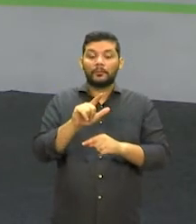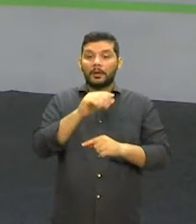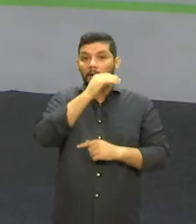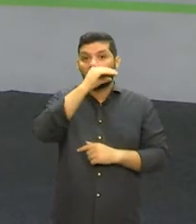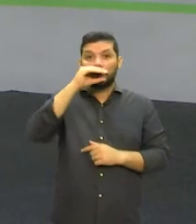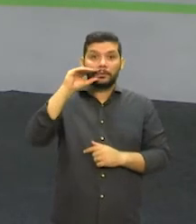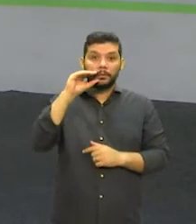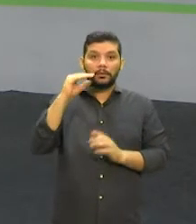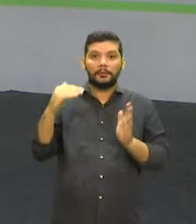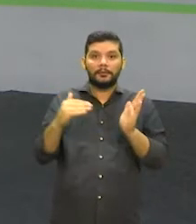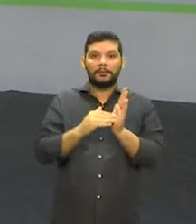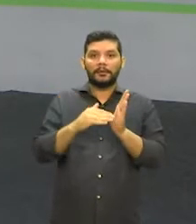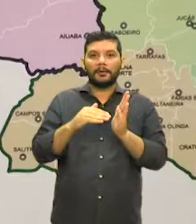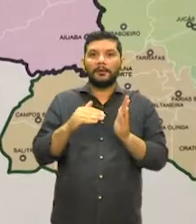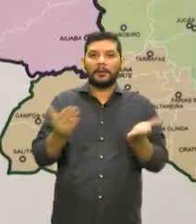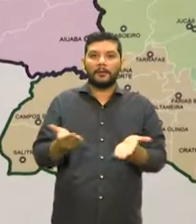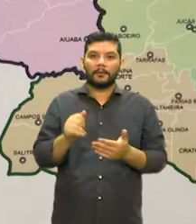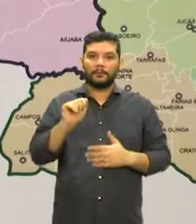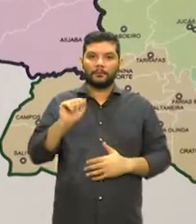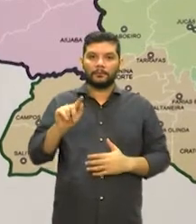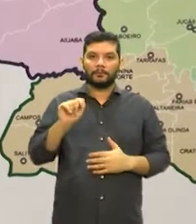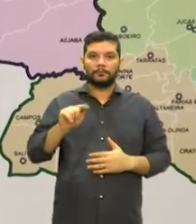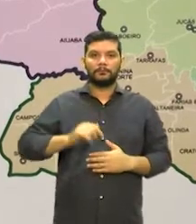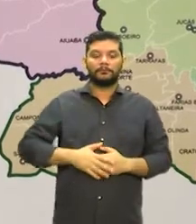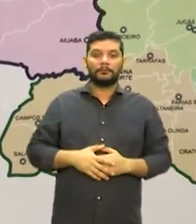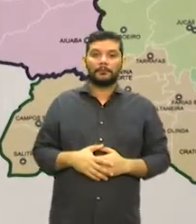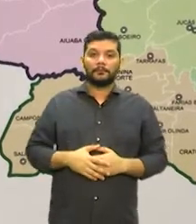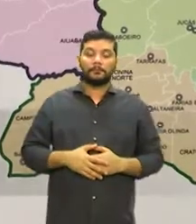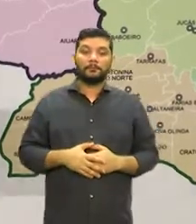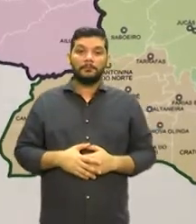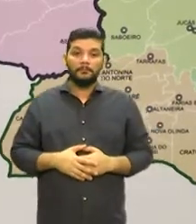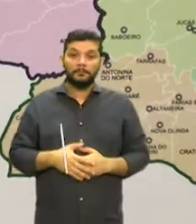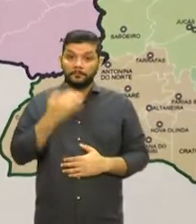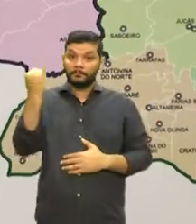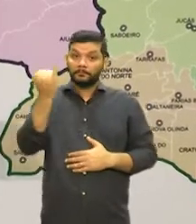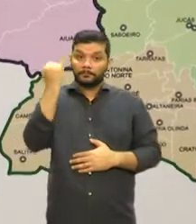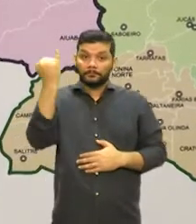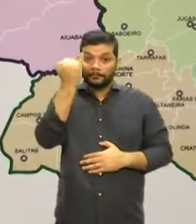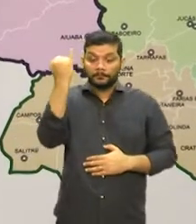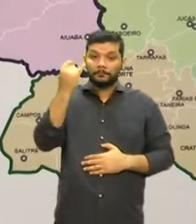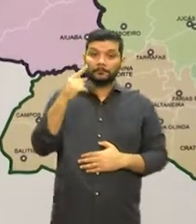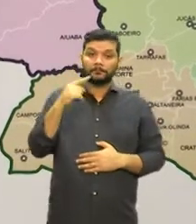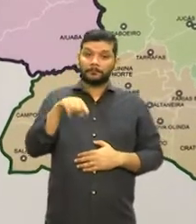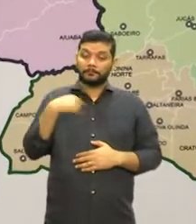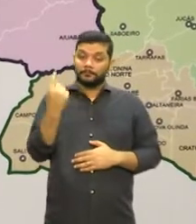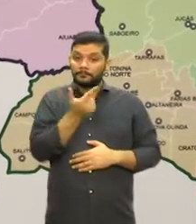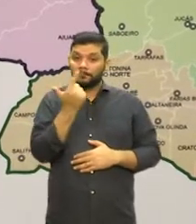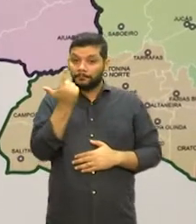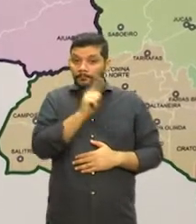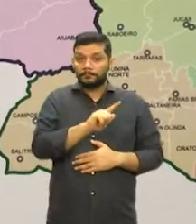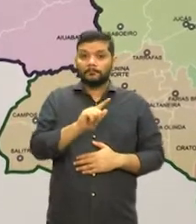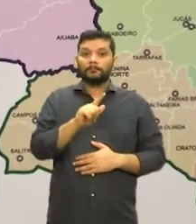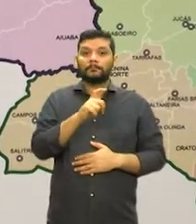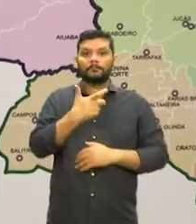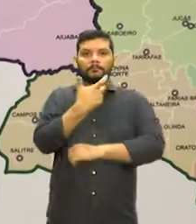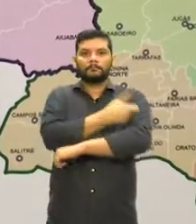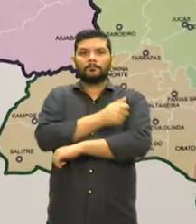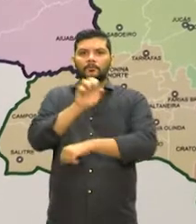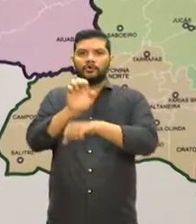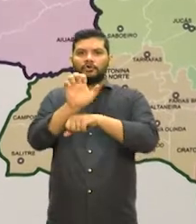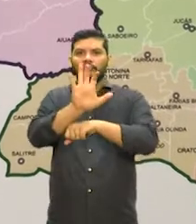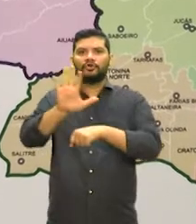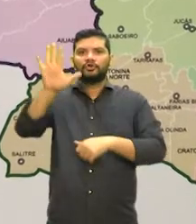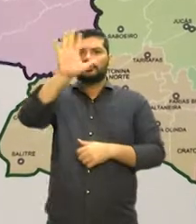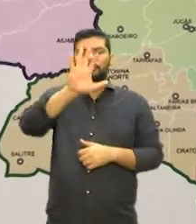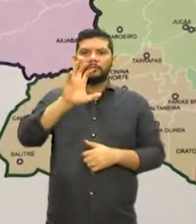até o fim deste mês. Isso é muito importante para que a gente consiga vacinar o Ceará todo no tempo